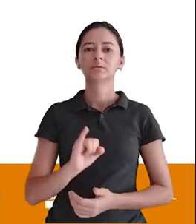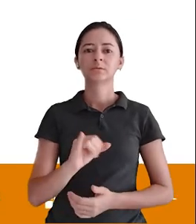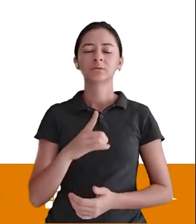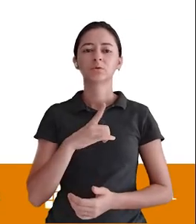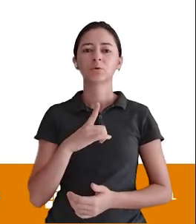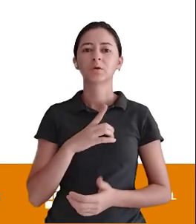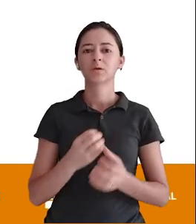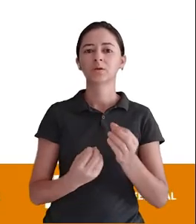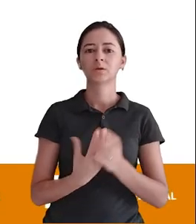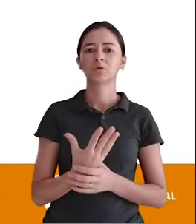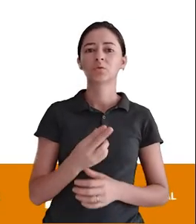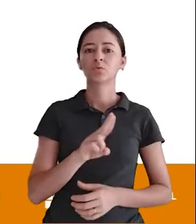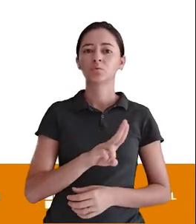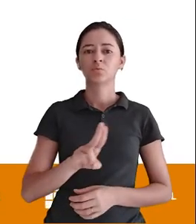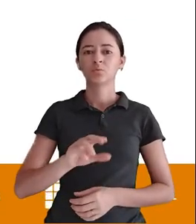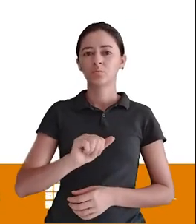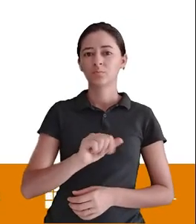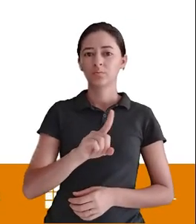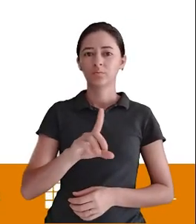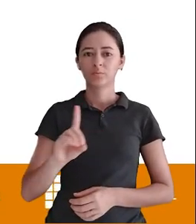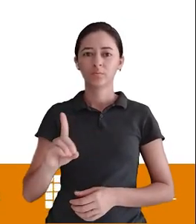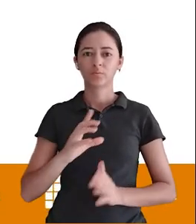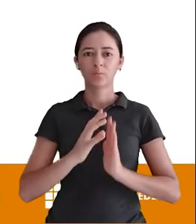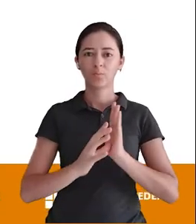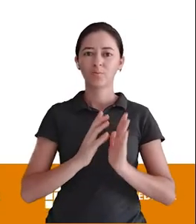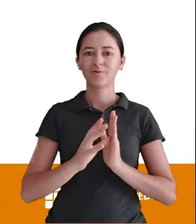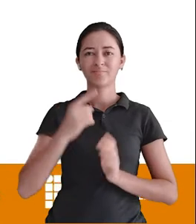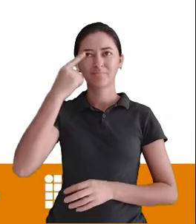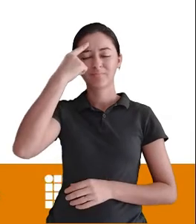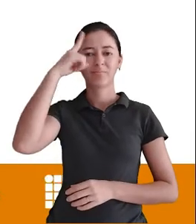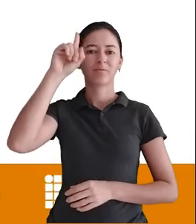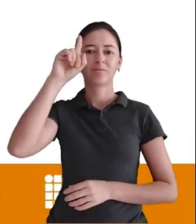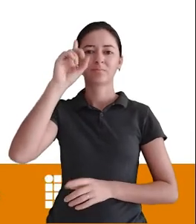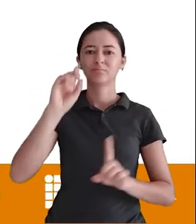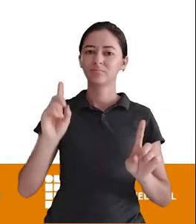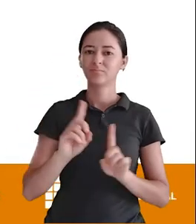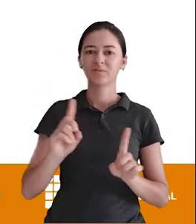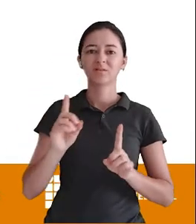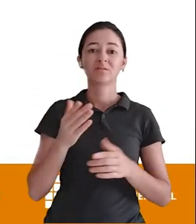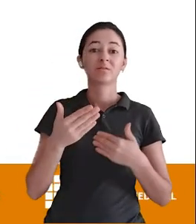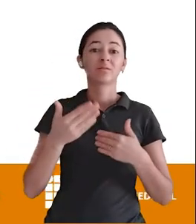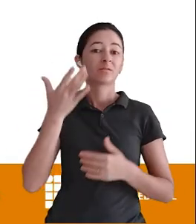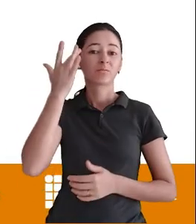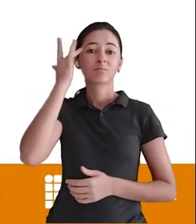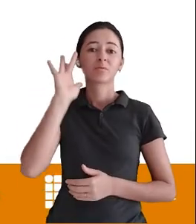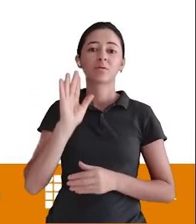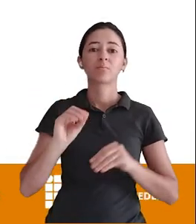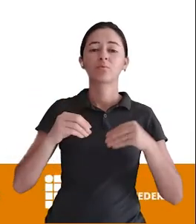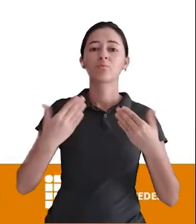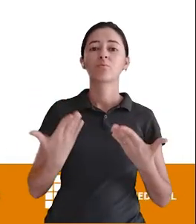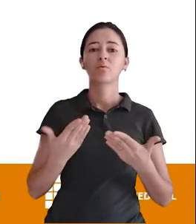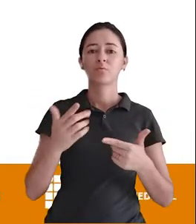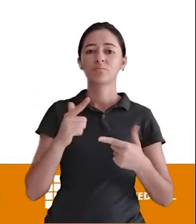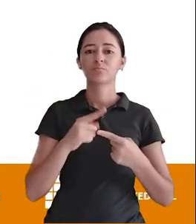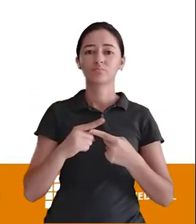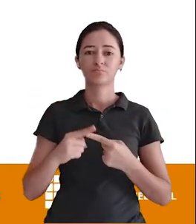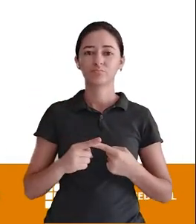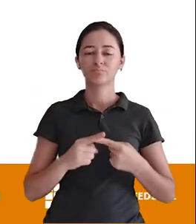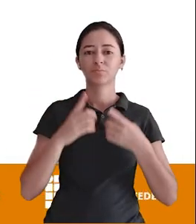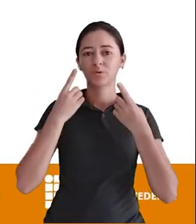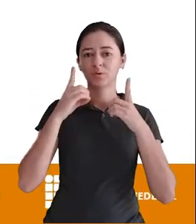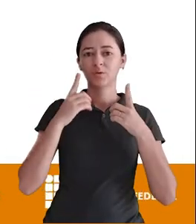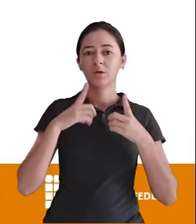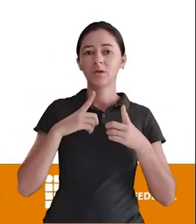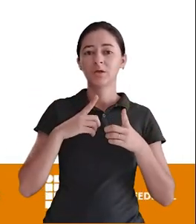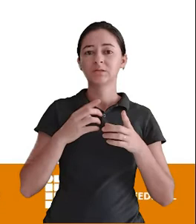atributo novo Com o ADD O banco não é adivinha Ele não sabe Qual é o tipo de dado Então se eu vou criar Um atributo Eu preciso dizer Qual